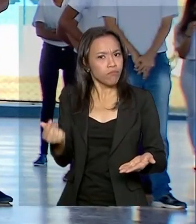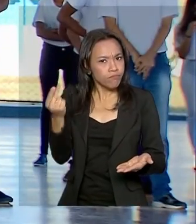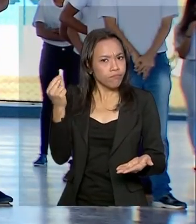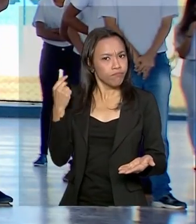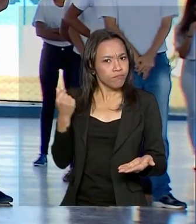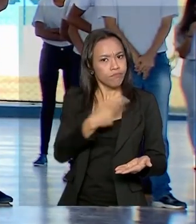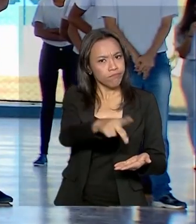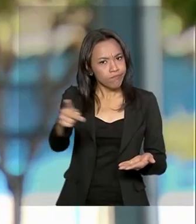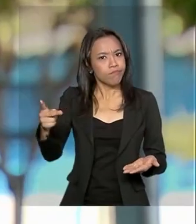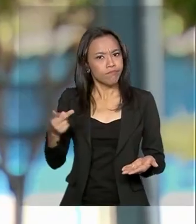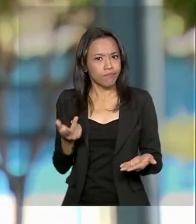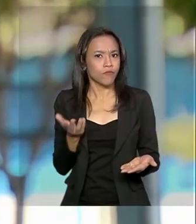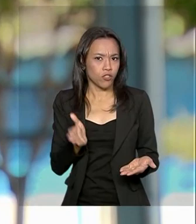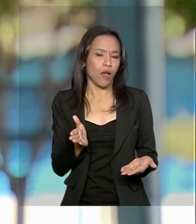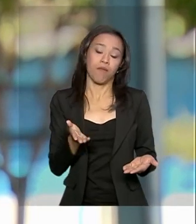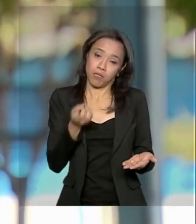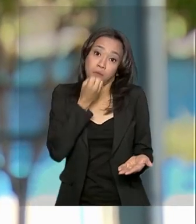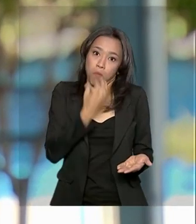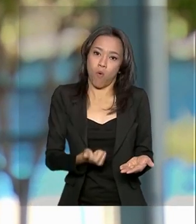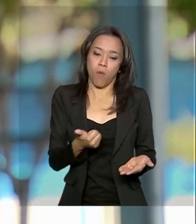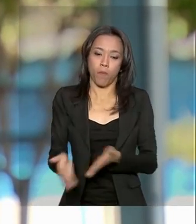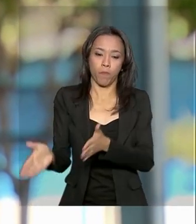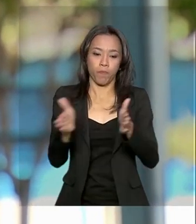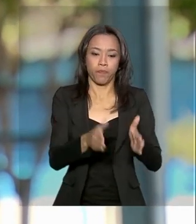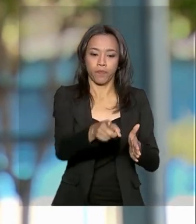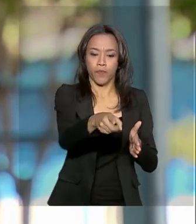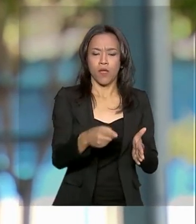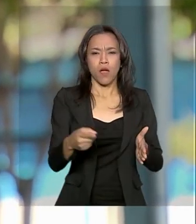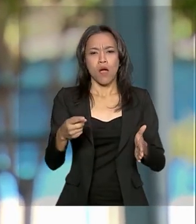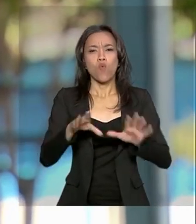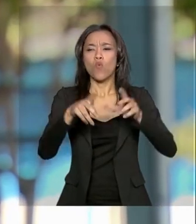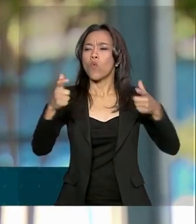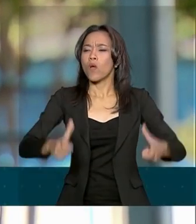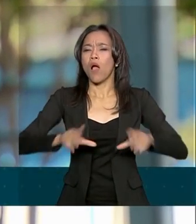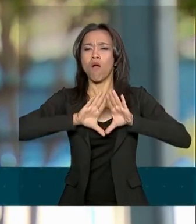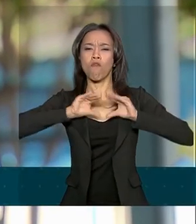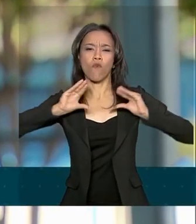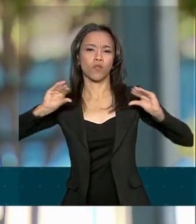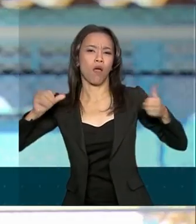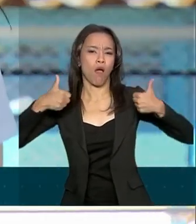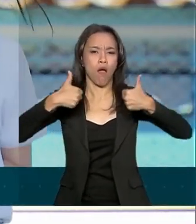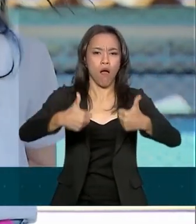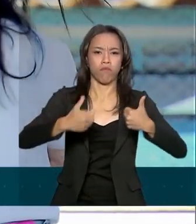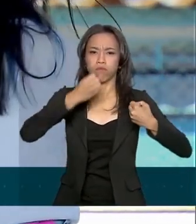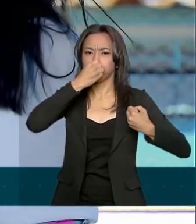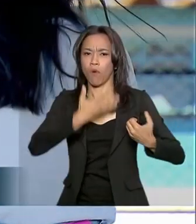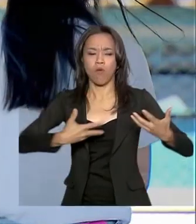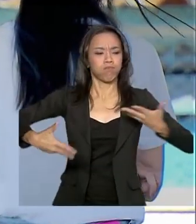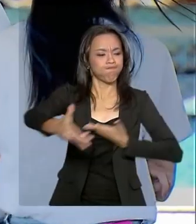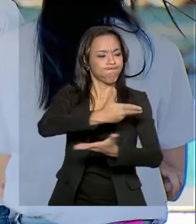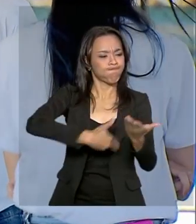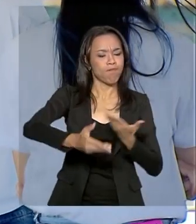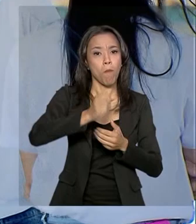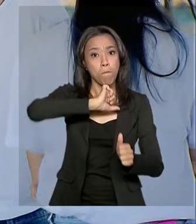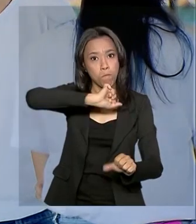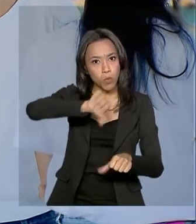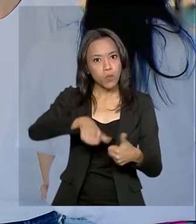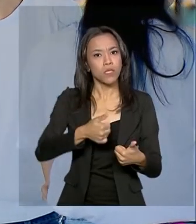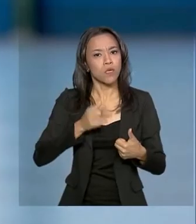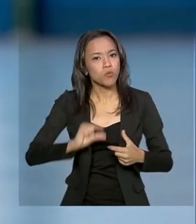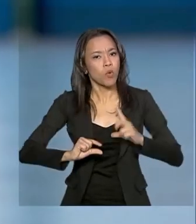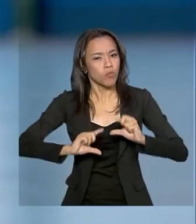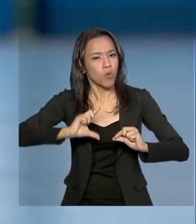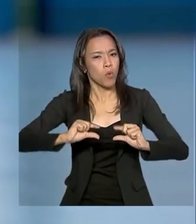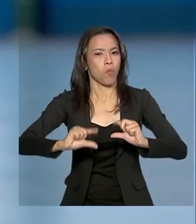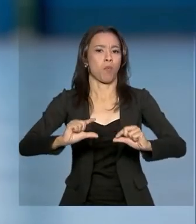mas está sendo bom. Os policiais, eles tentaram deixar o ambiente mais confortável, uma mudança de cada vez e está sendo uma mudança bem gradual.